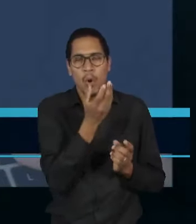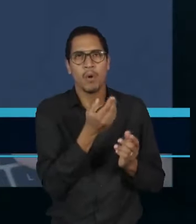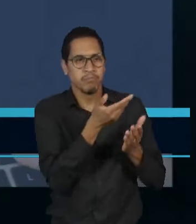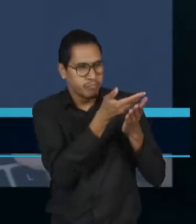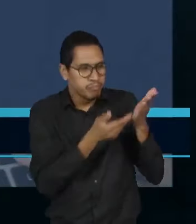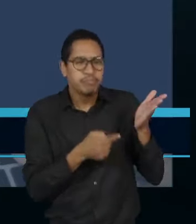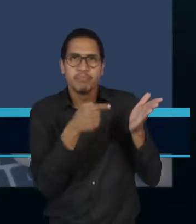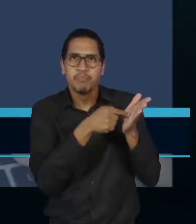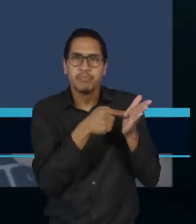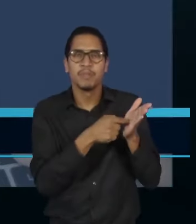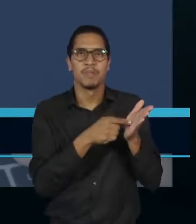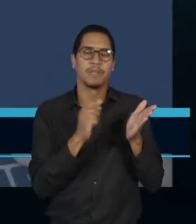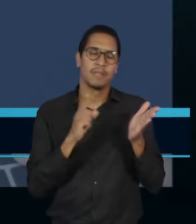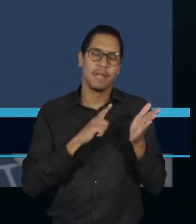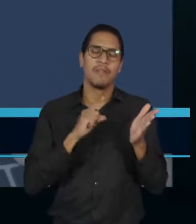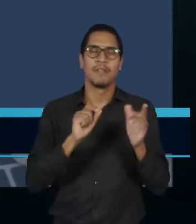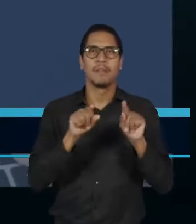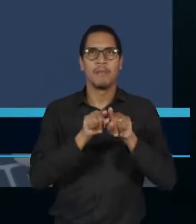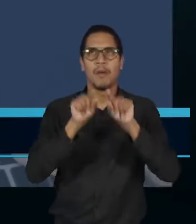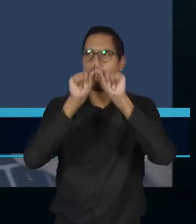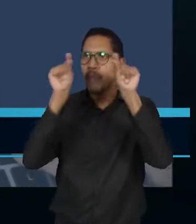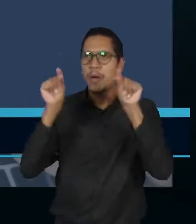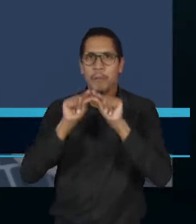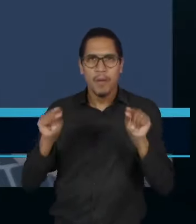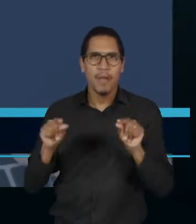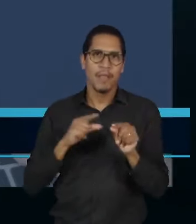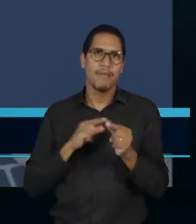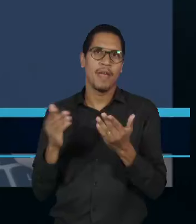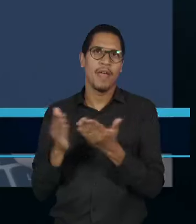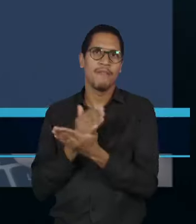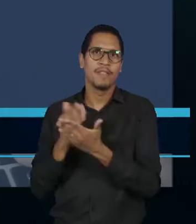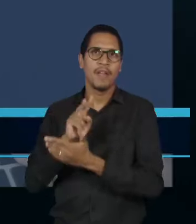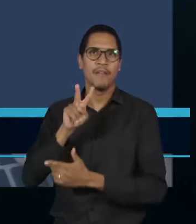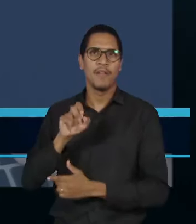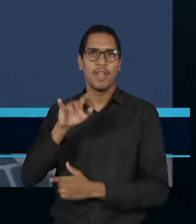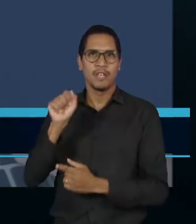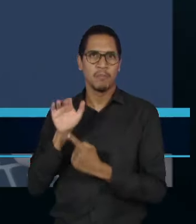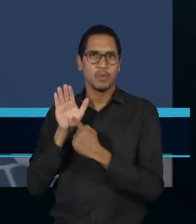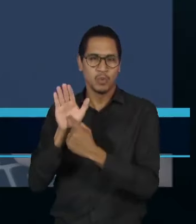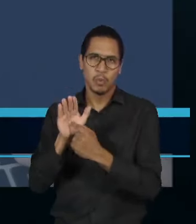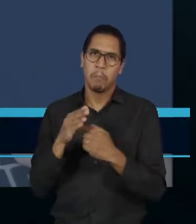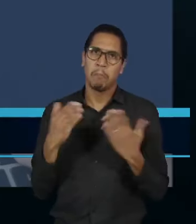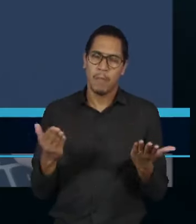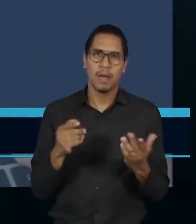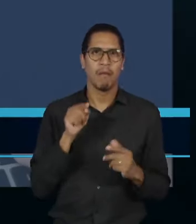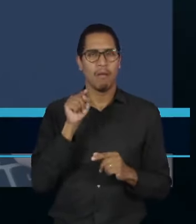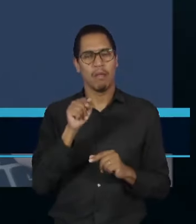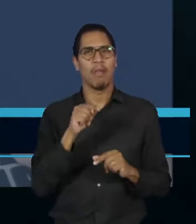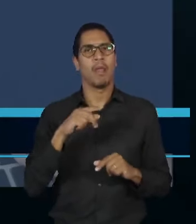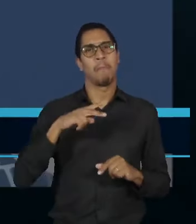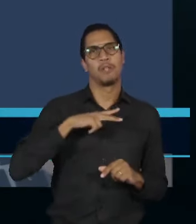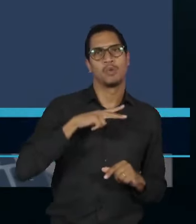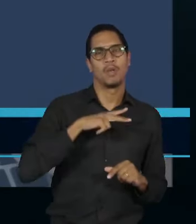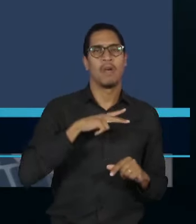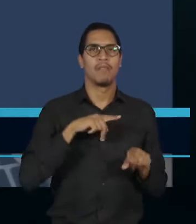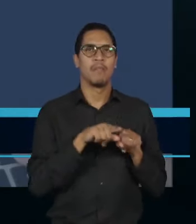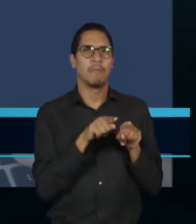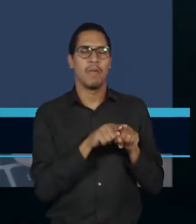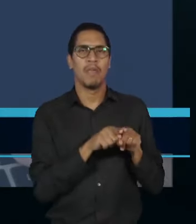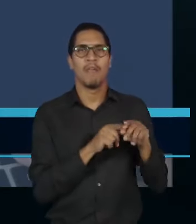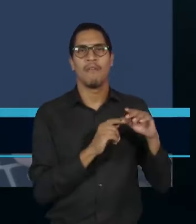reconhece as falas divulgadas pela revista Veja, mas afirma que a conversa era informal, privada e particular,